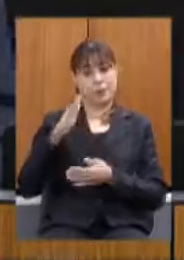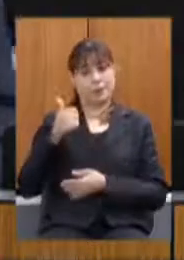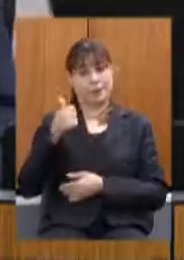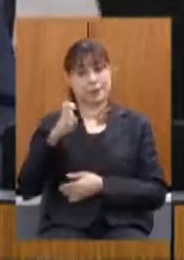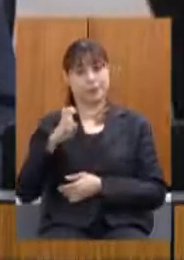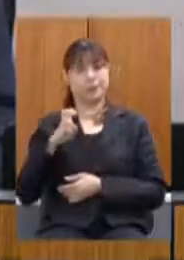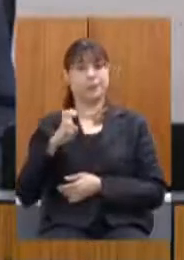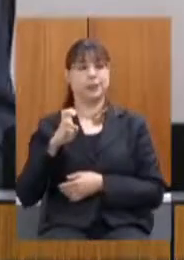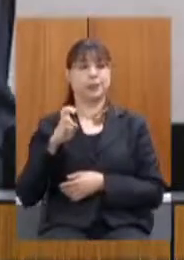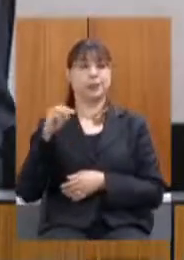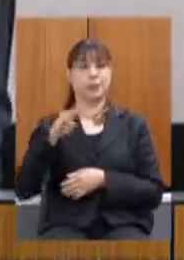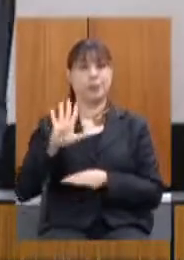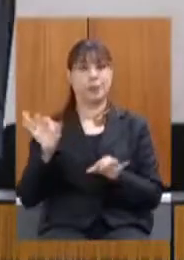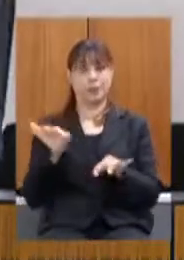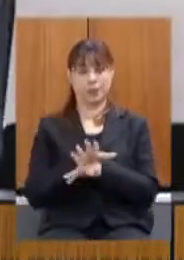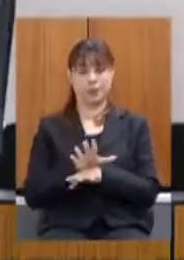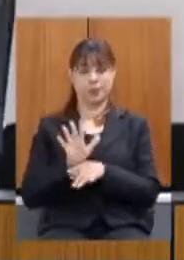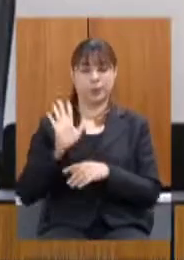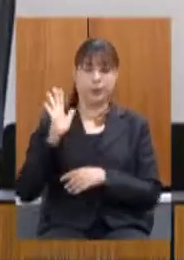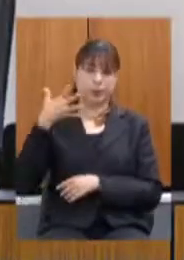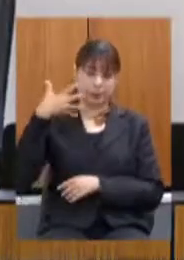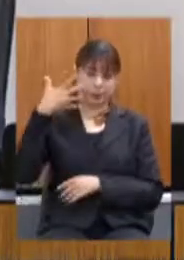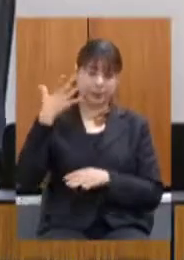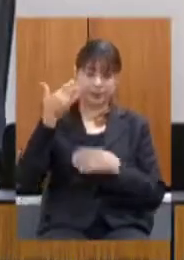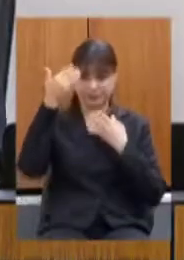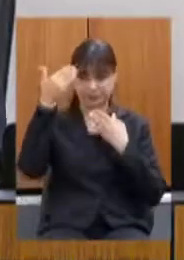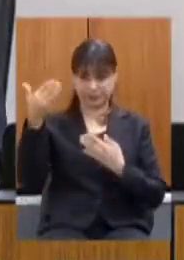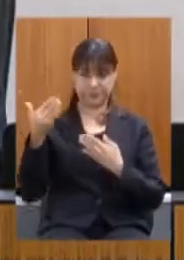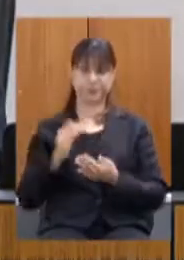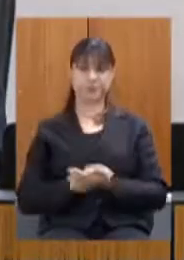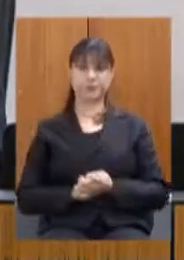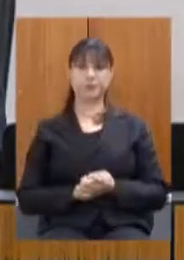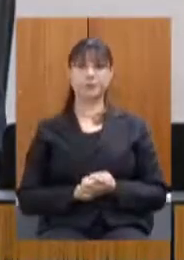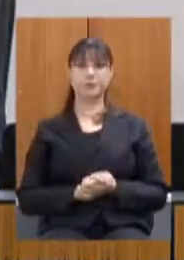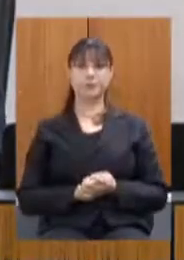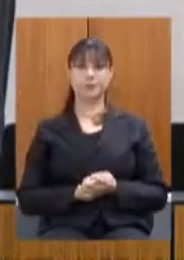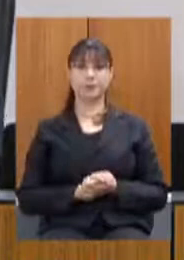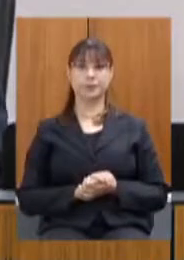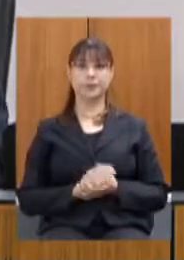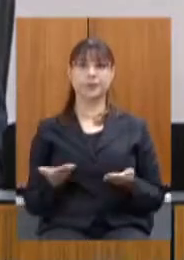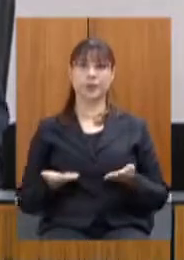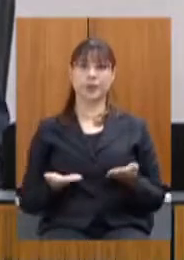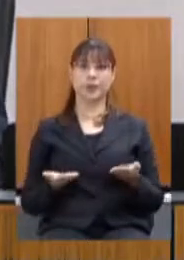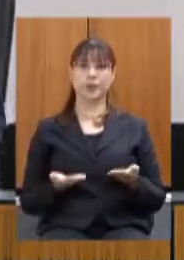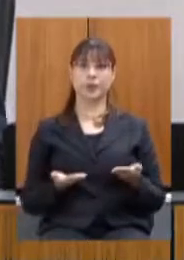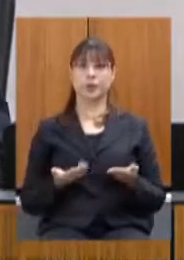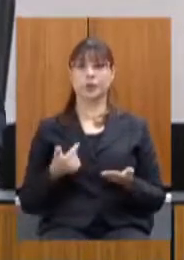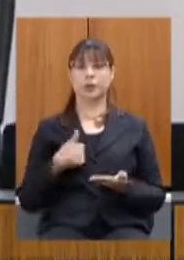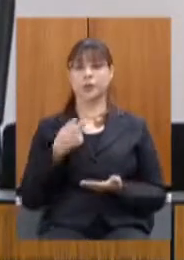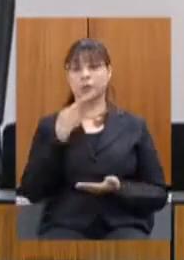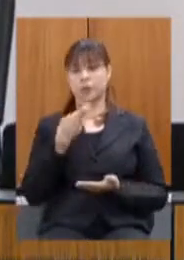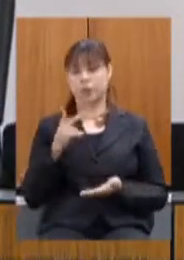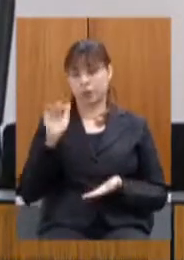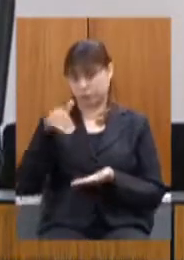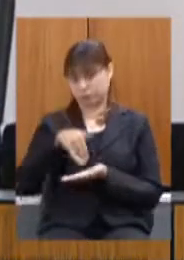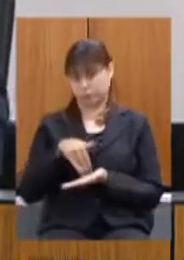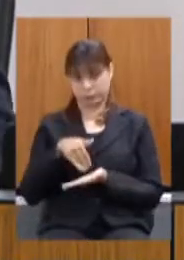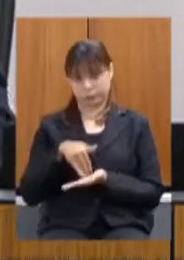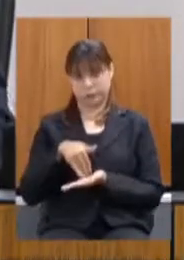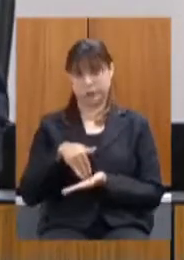concluiu a apresentação muito obrigado eu vou deixar para fazer minhas interpelações no final